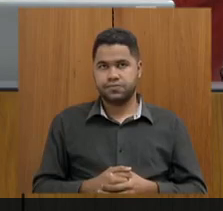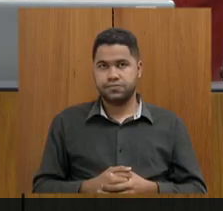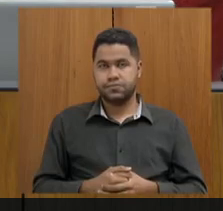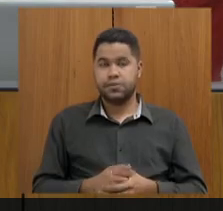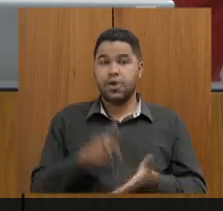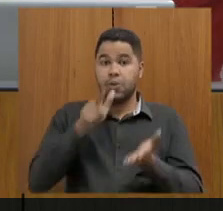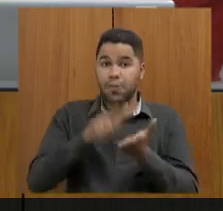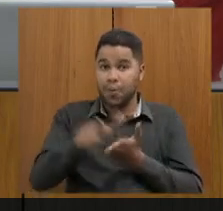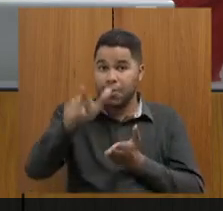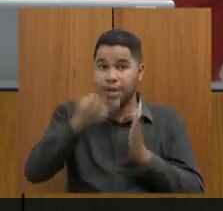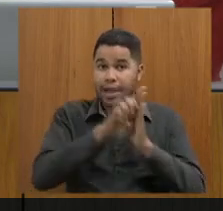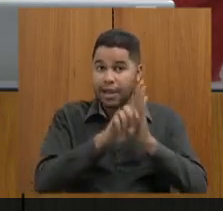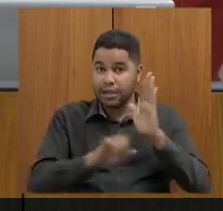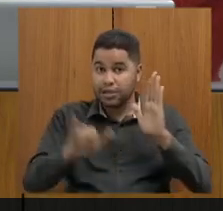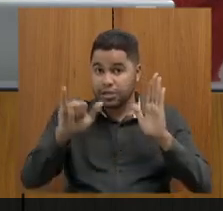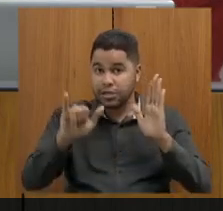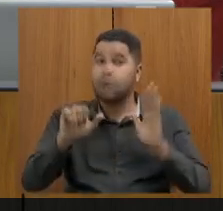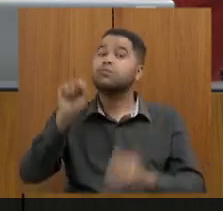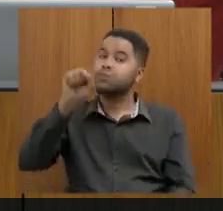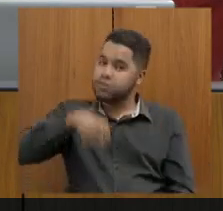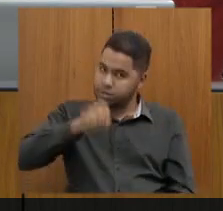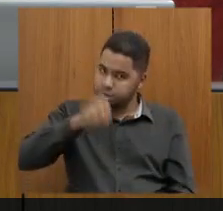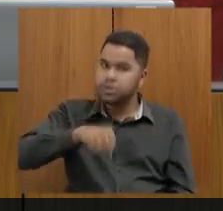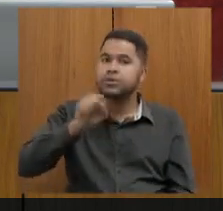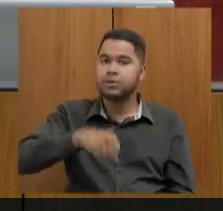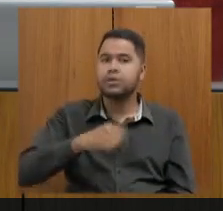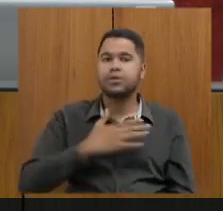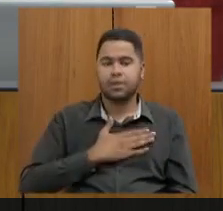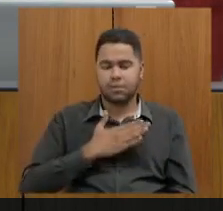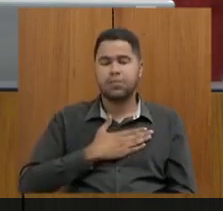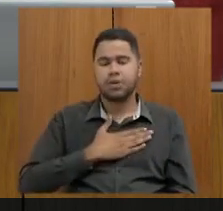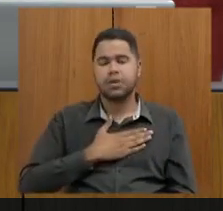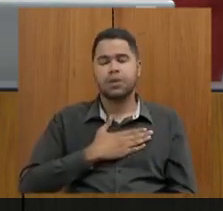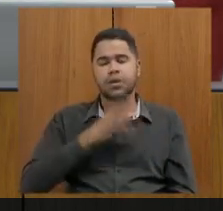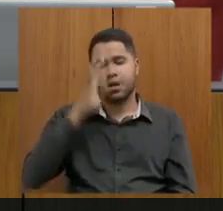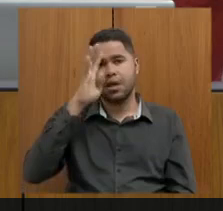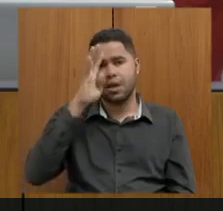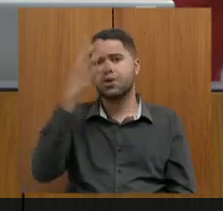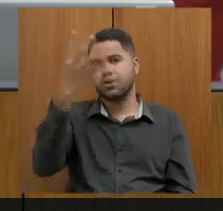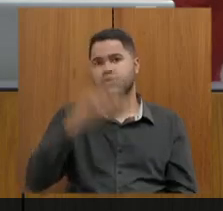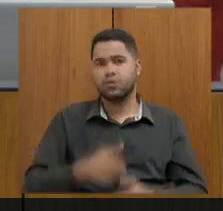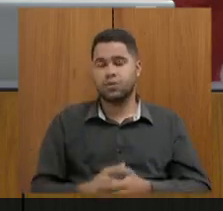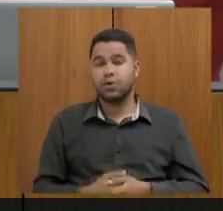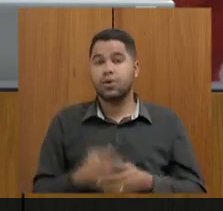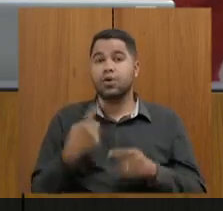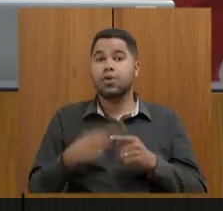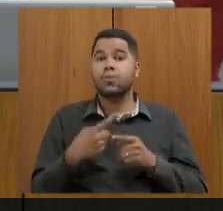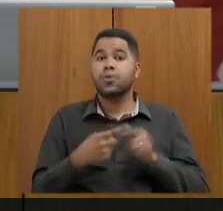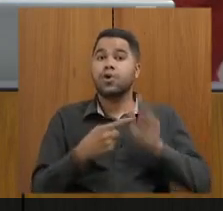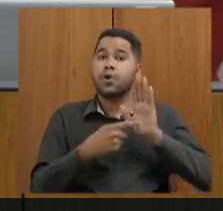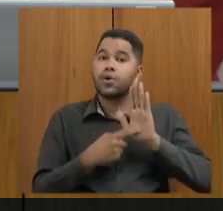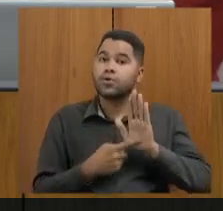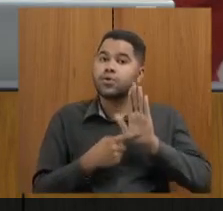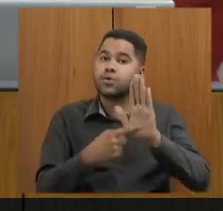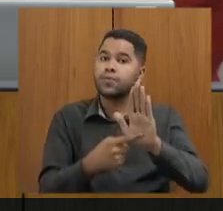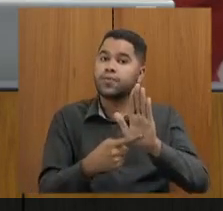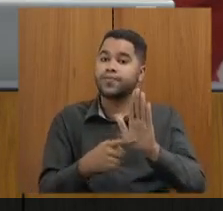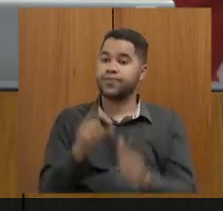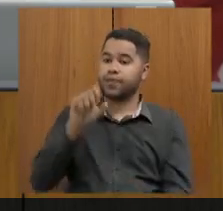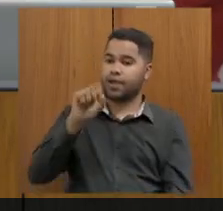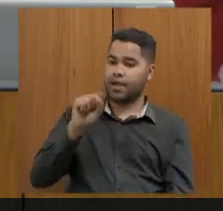Publicar edital, sim, na minha avaliação, resolveria, porque demonstraria ao